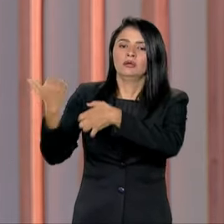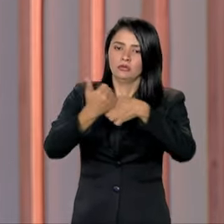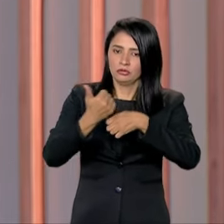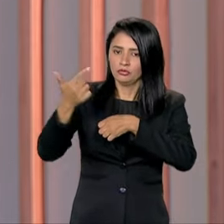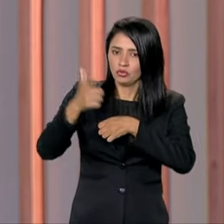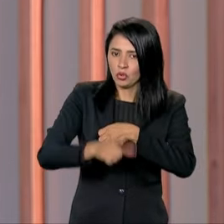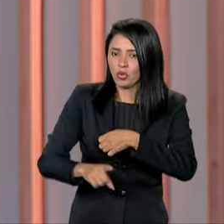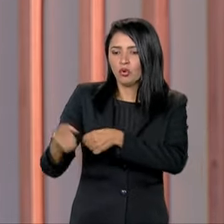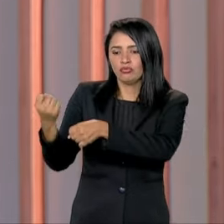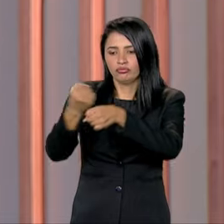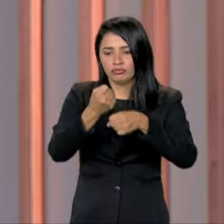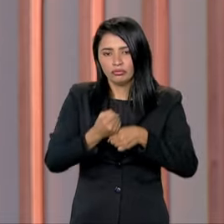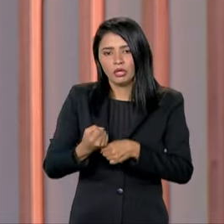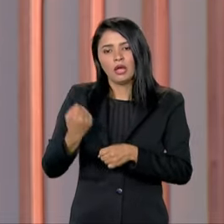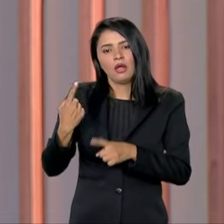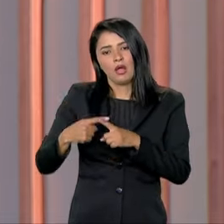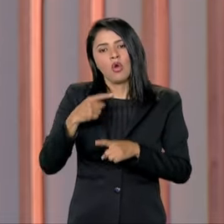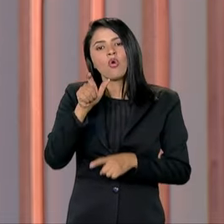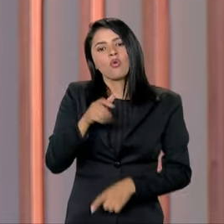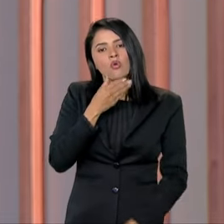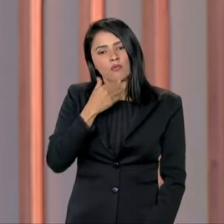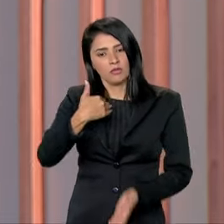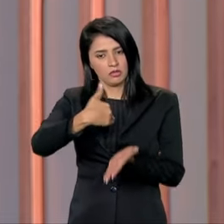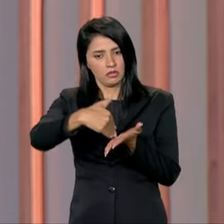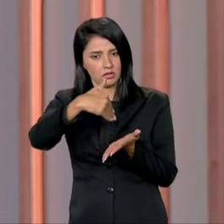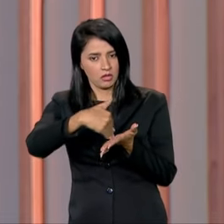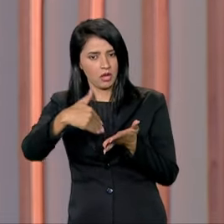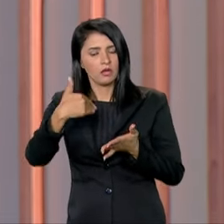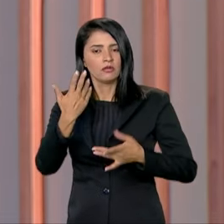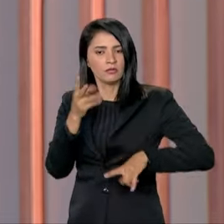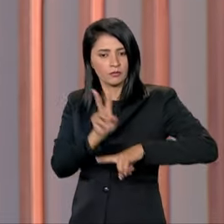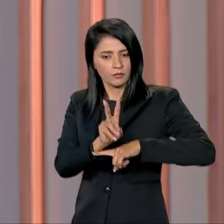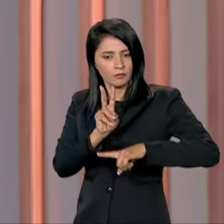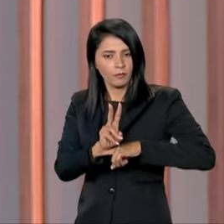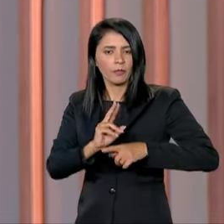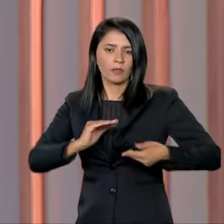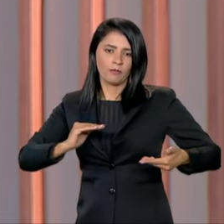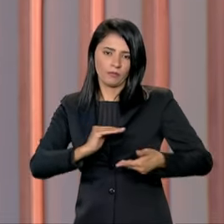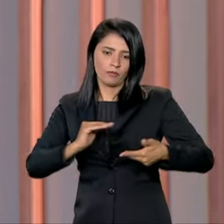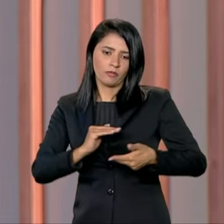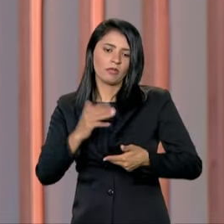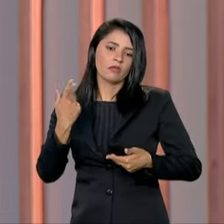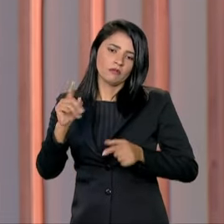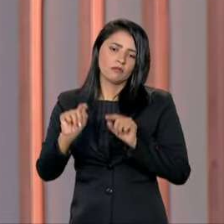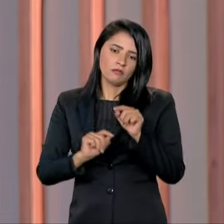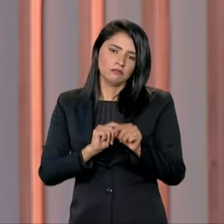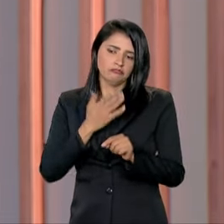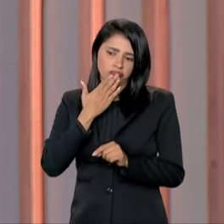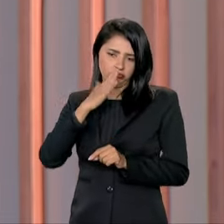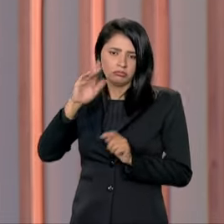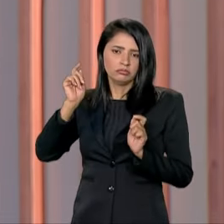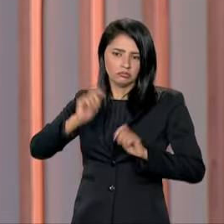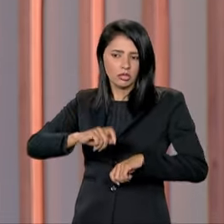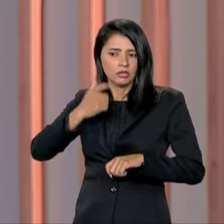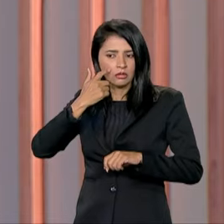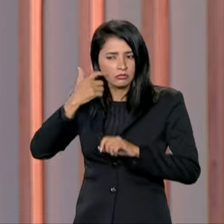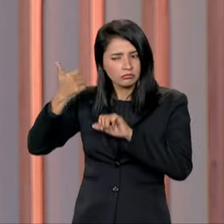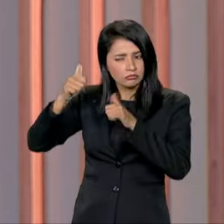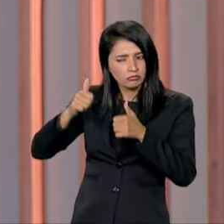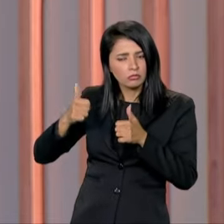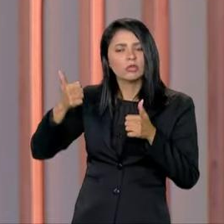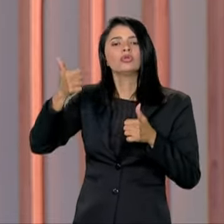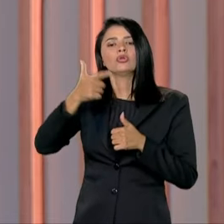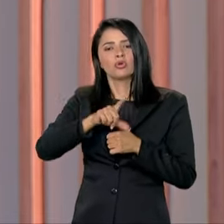no que o secretário de Proteção e Defesa Civil prometeu reformular, inclusive,